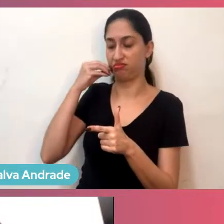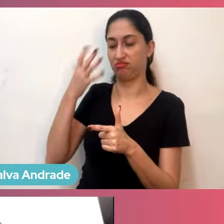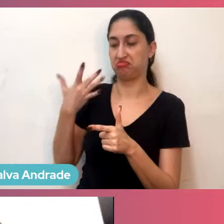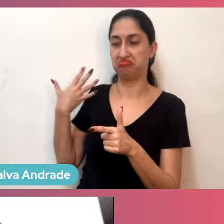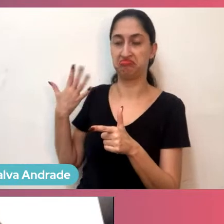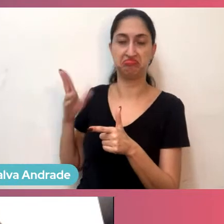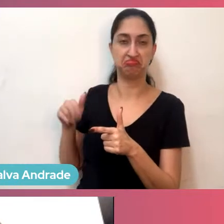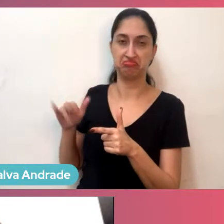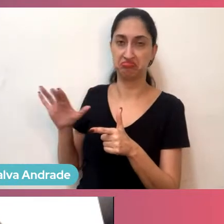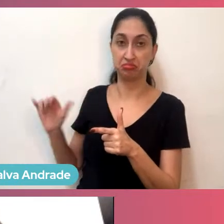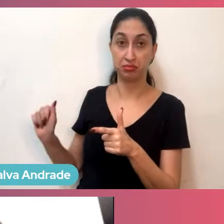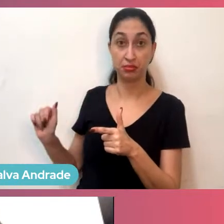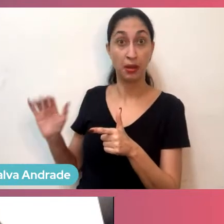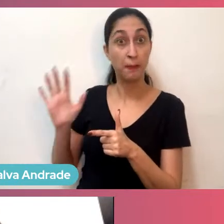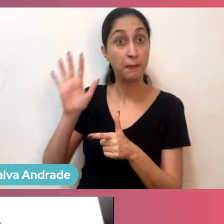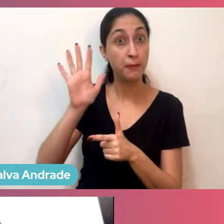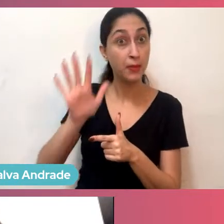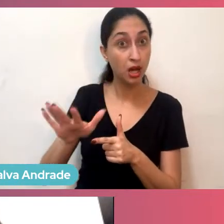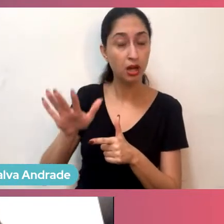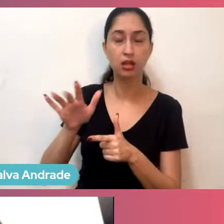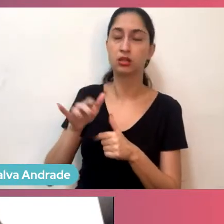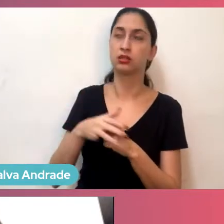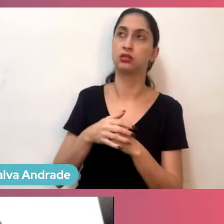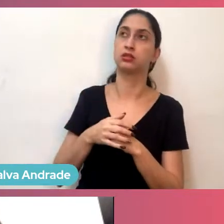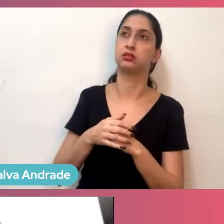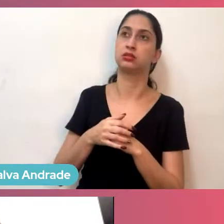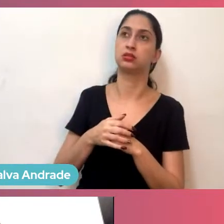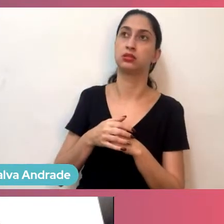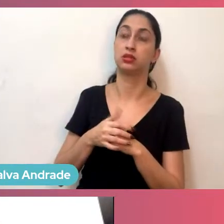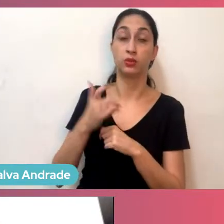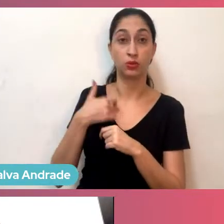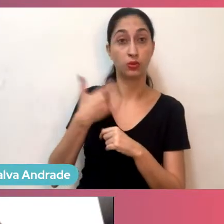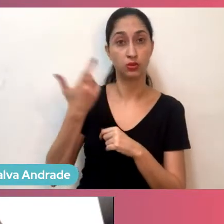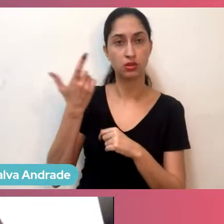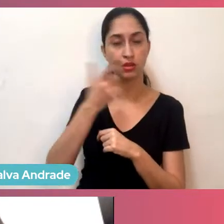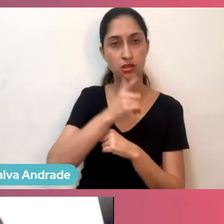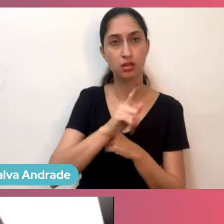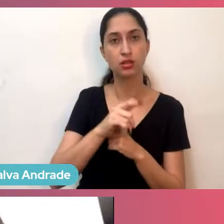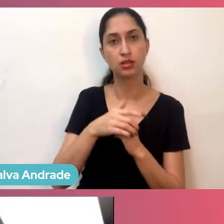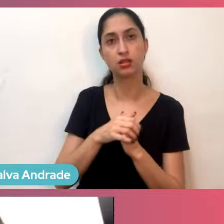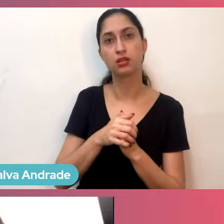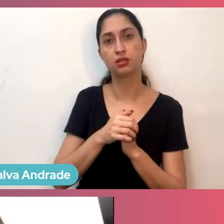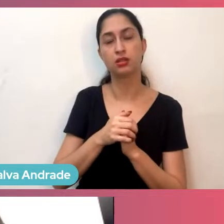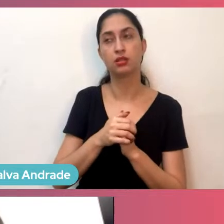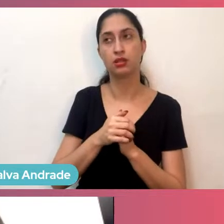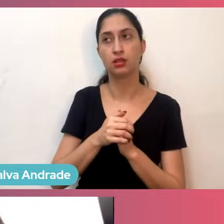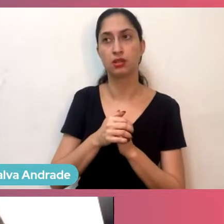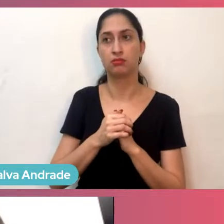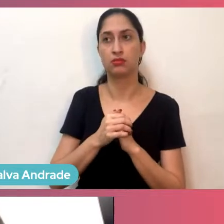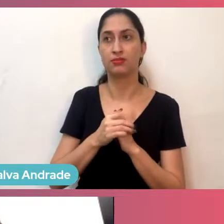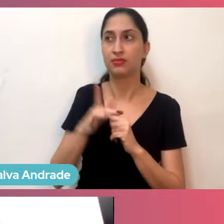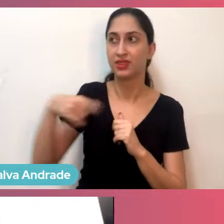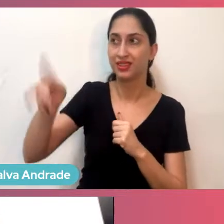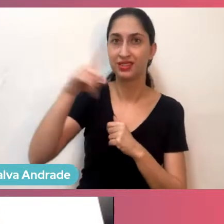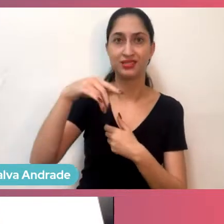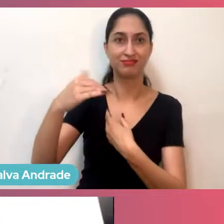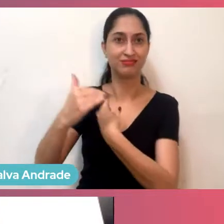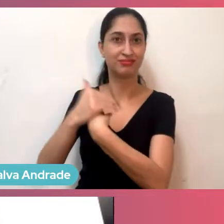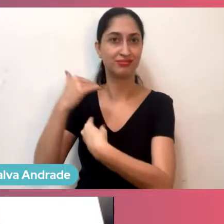empresário mais sênior, eu consegui, sabe, ter o caminho da pedra na hora do desespero.